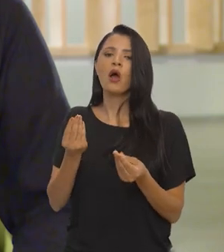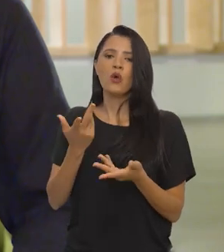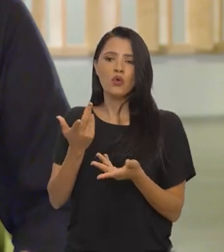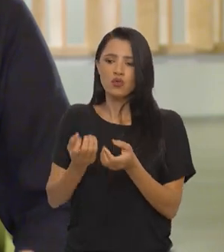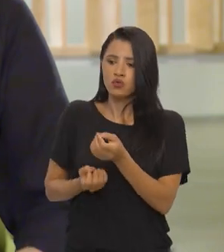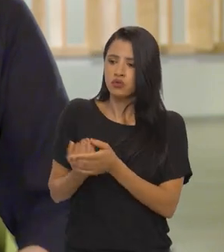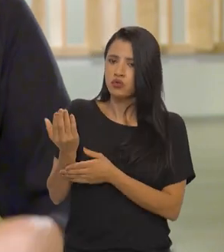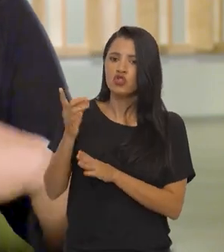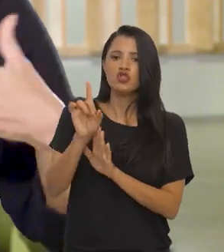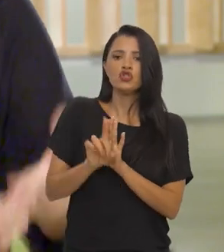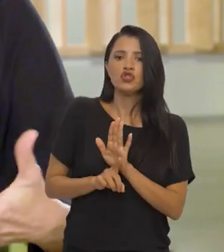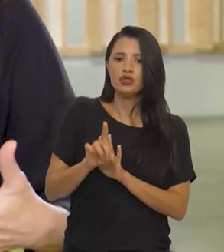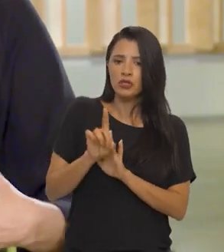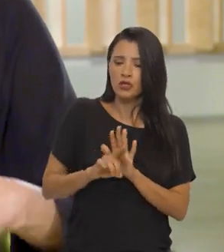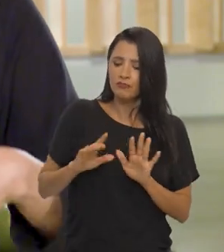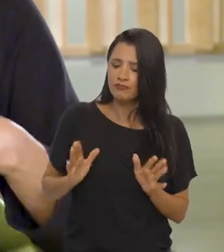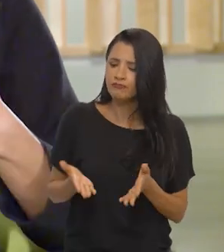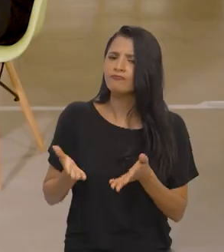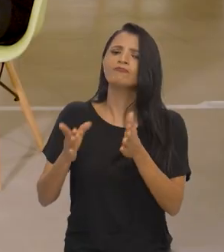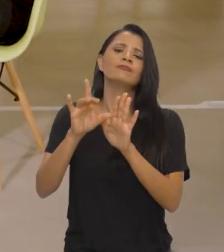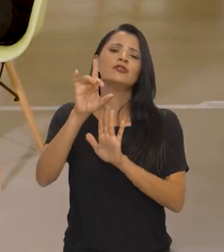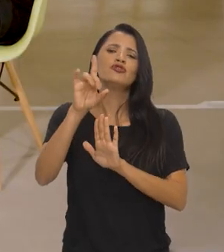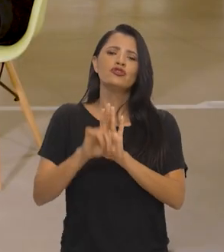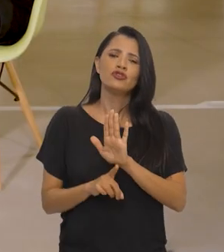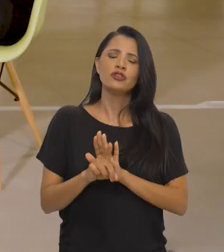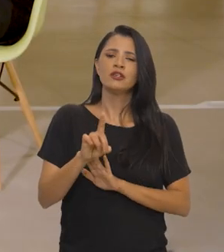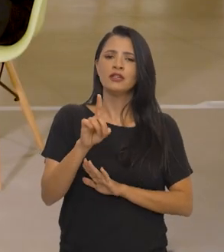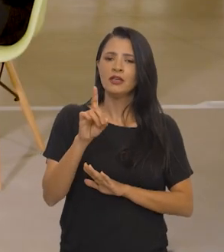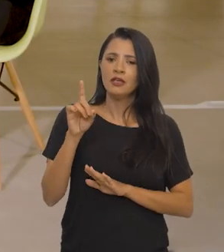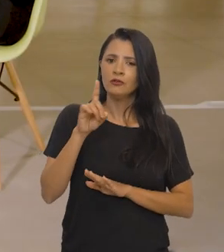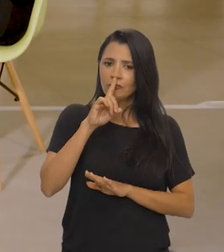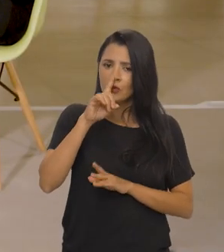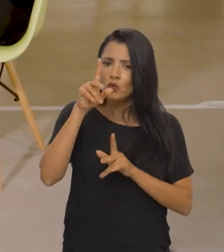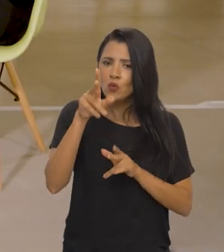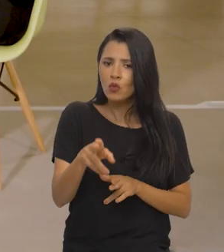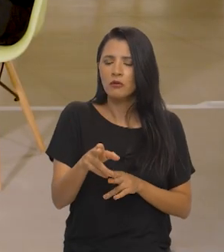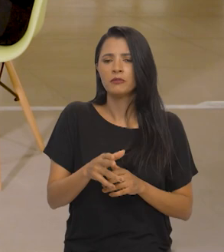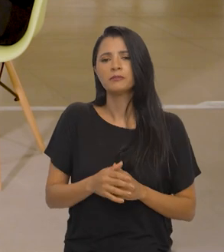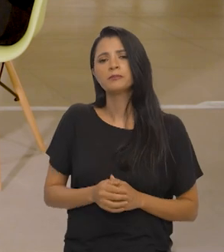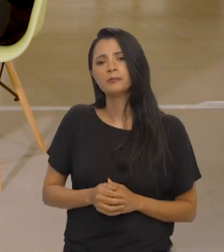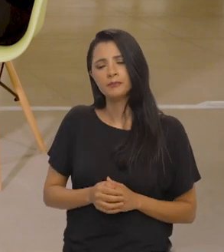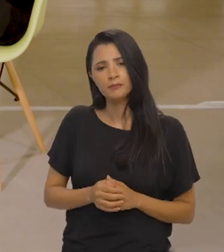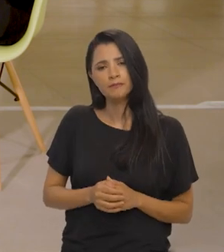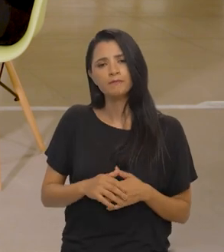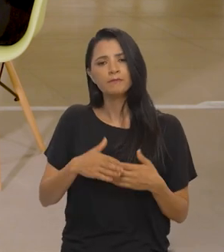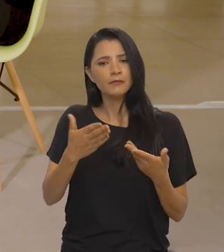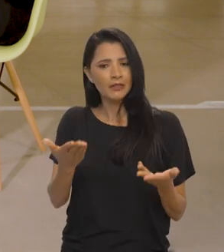produção de direitos, de promoção de direitos, de uma maneira muito radical.